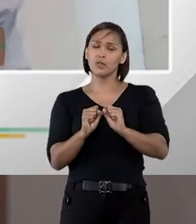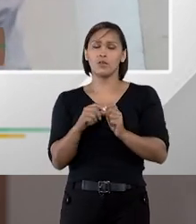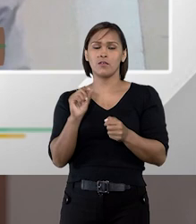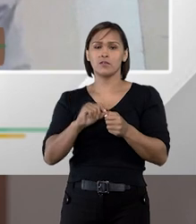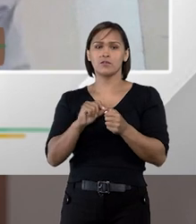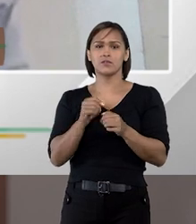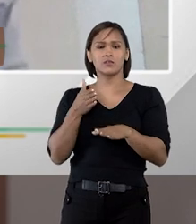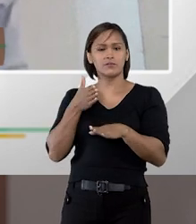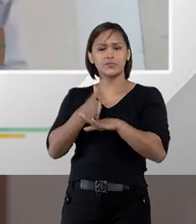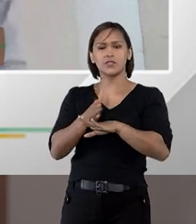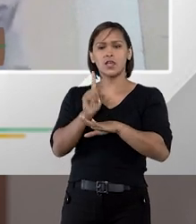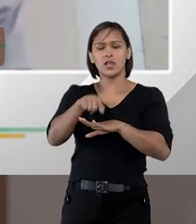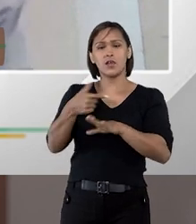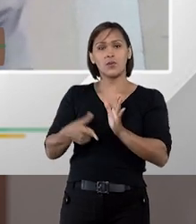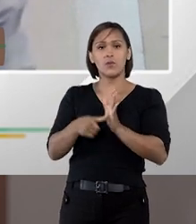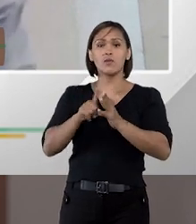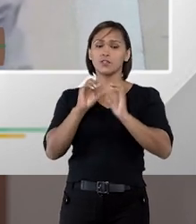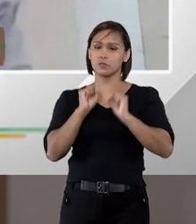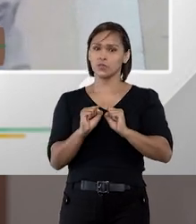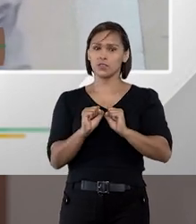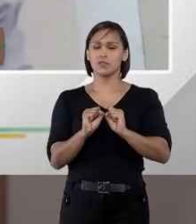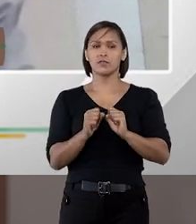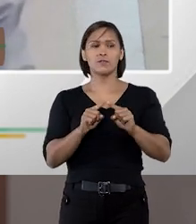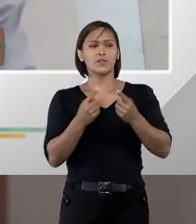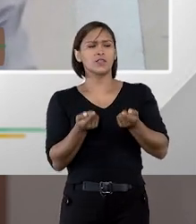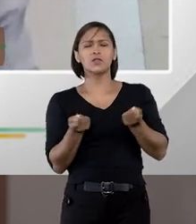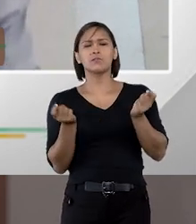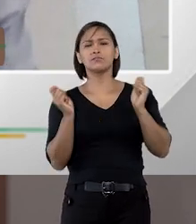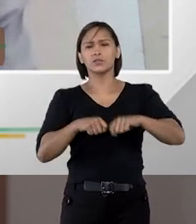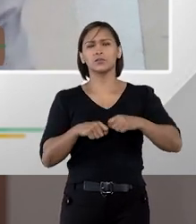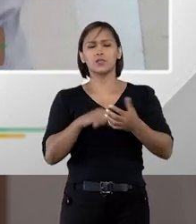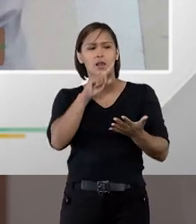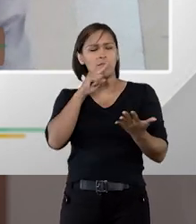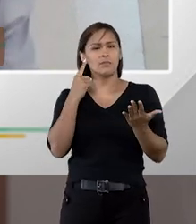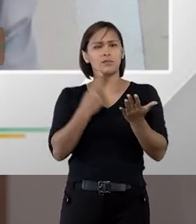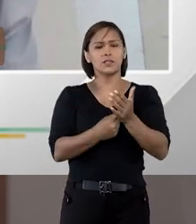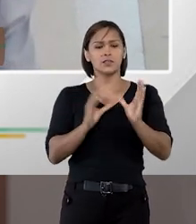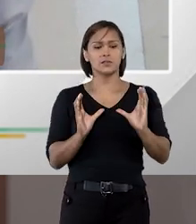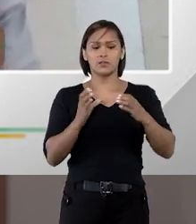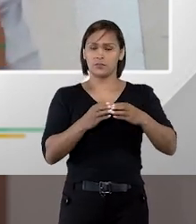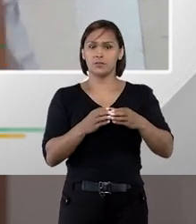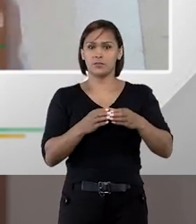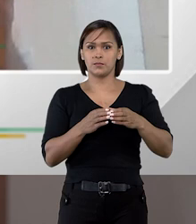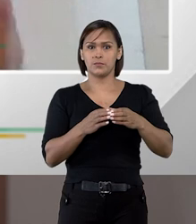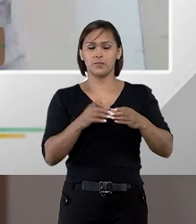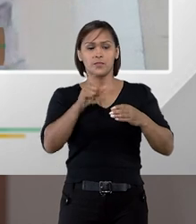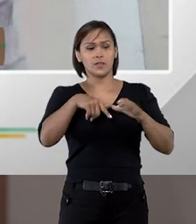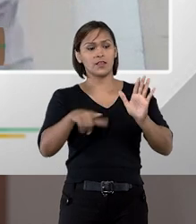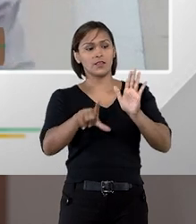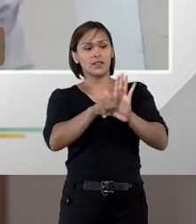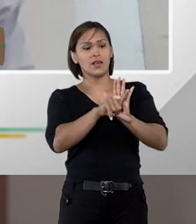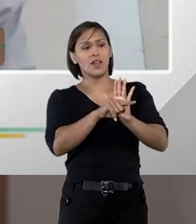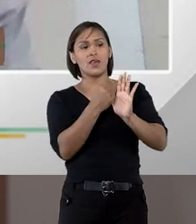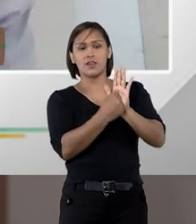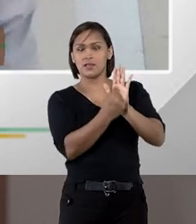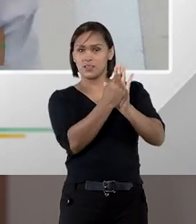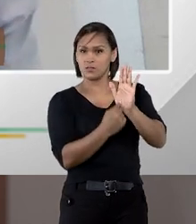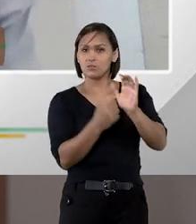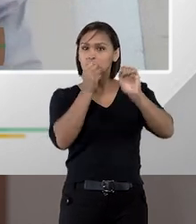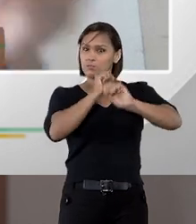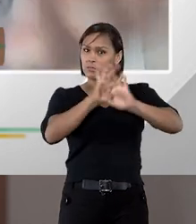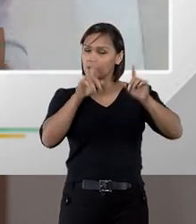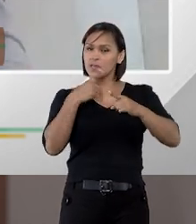possam fazer o quanto antes. Então não há possibilidade da aplicação em conjunto, e a lei veda isso